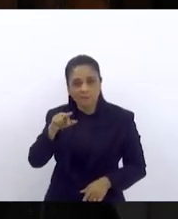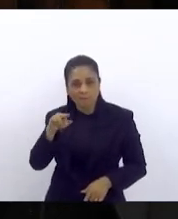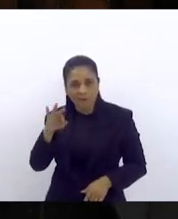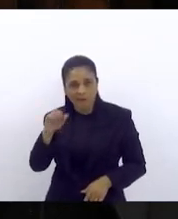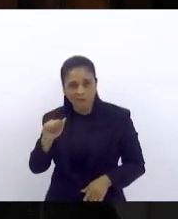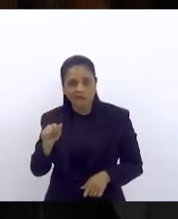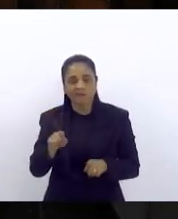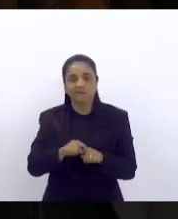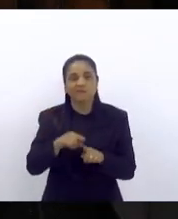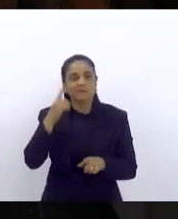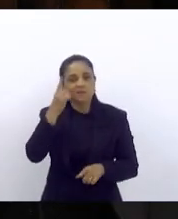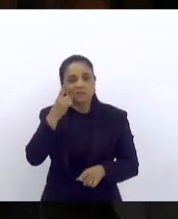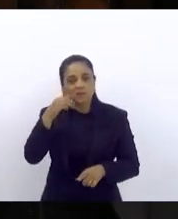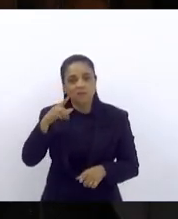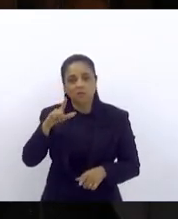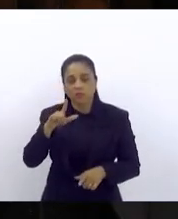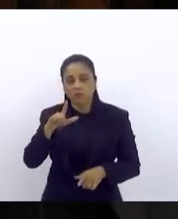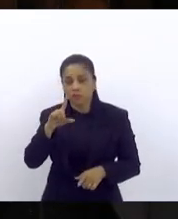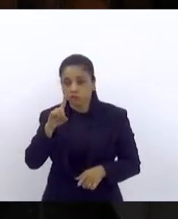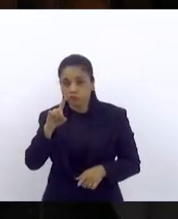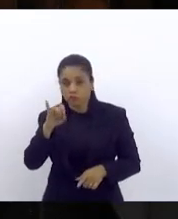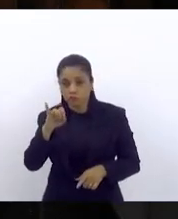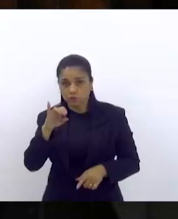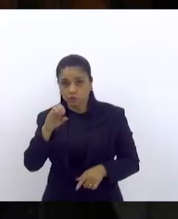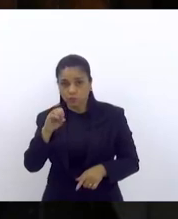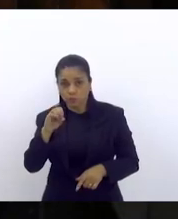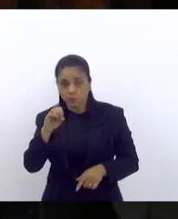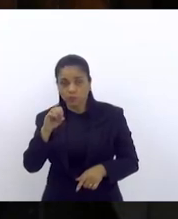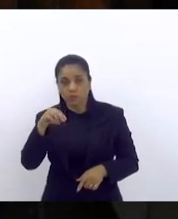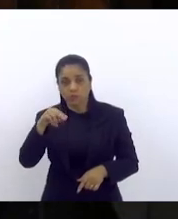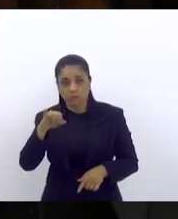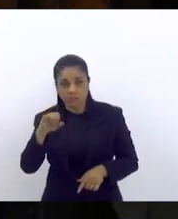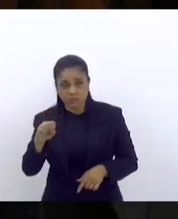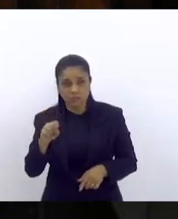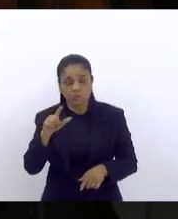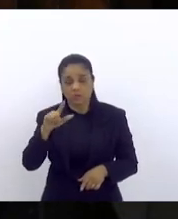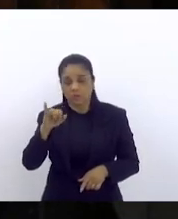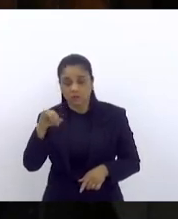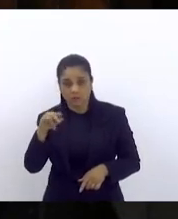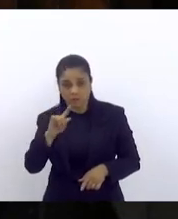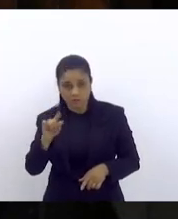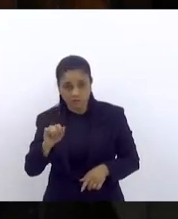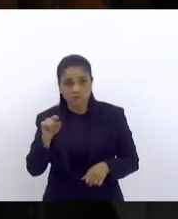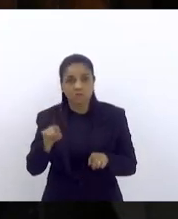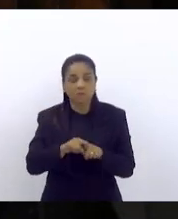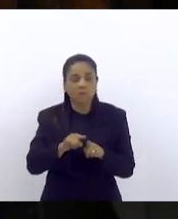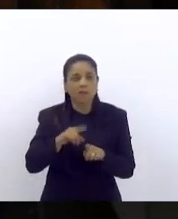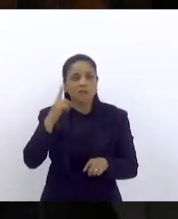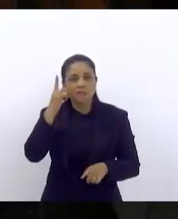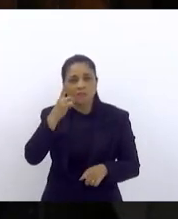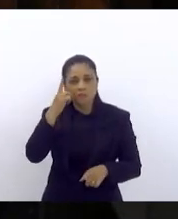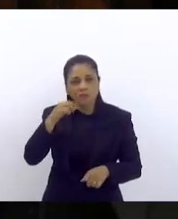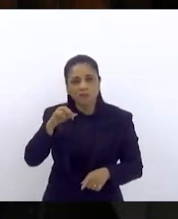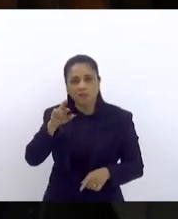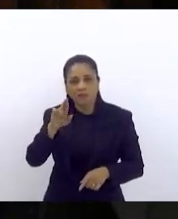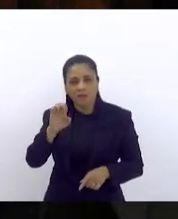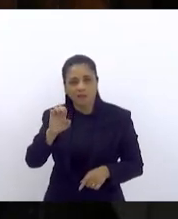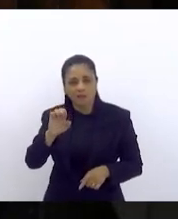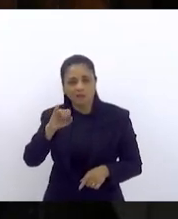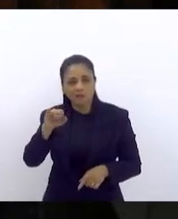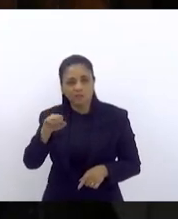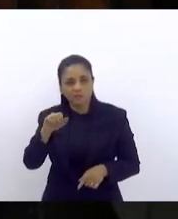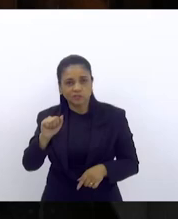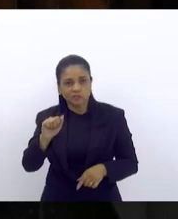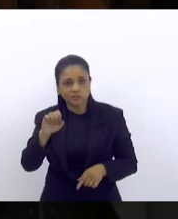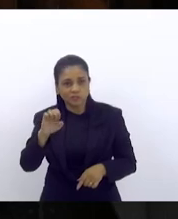Dionísio Lins e a deputada Rejane são os que me lembro nesse momento